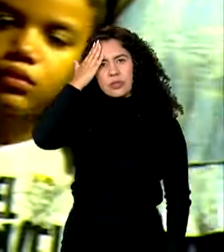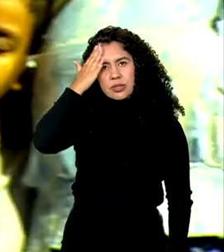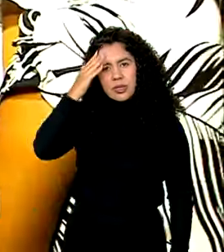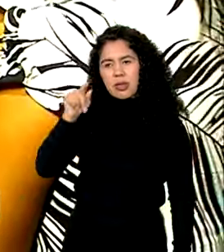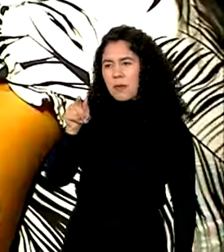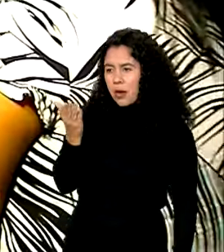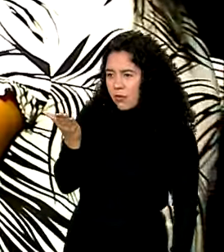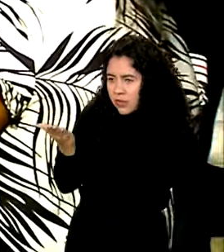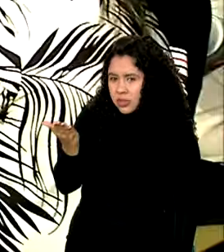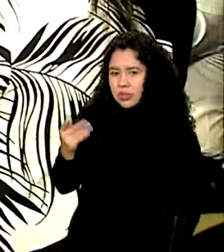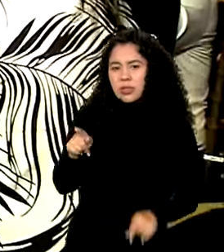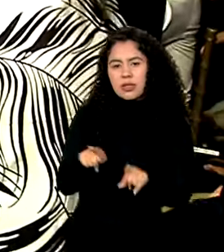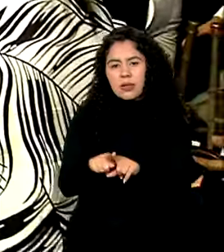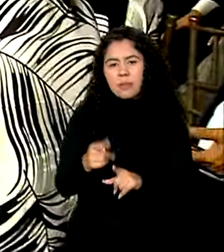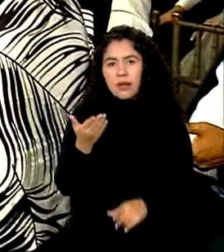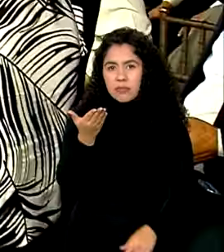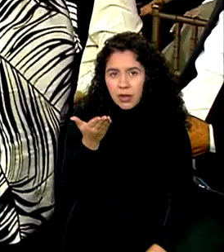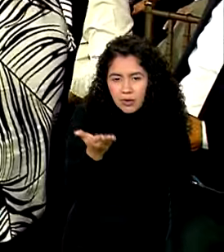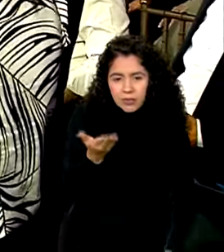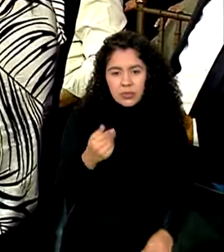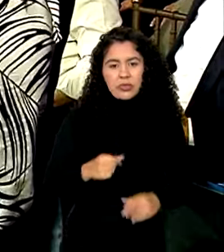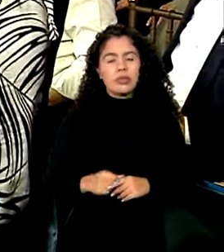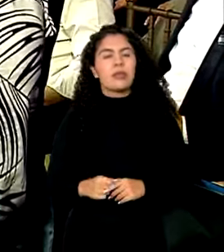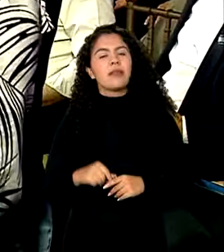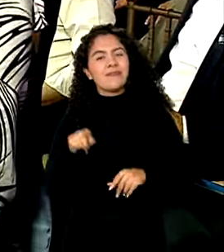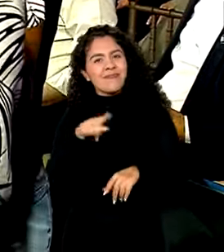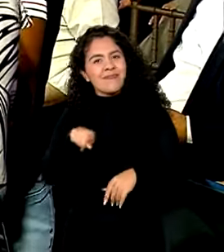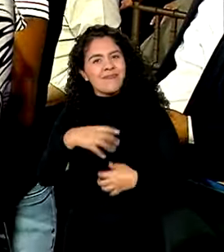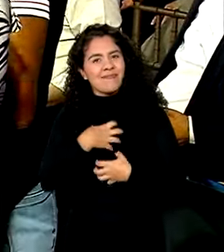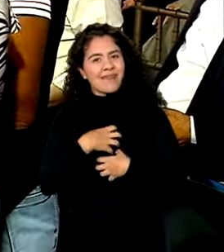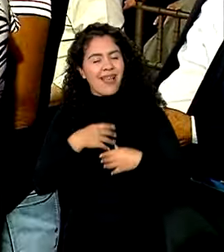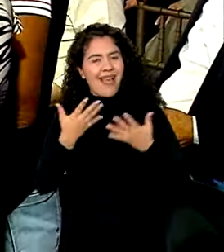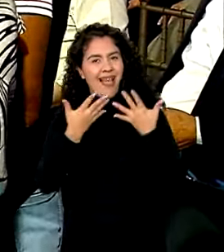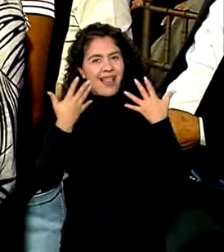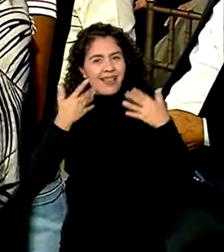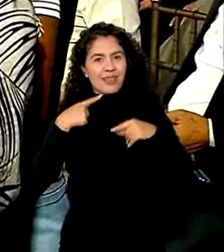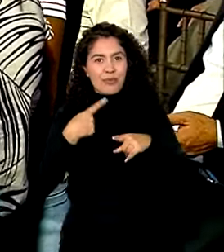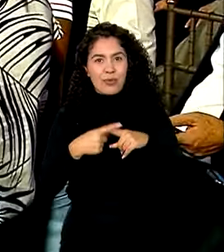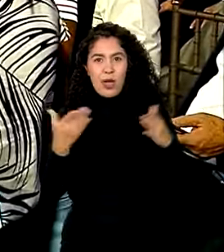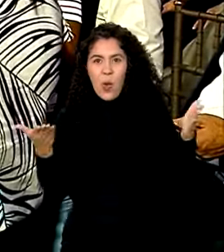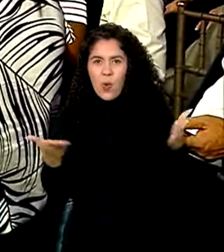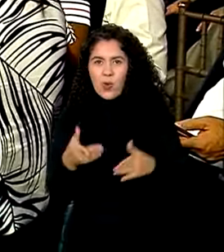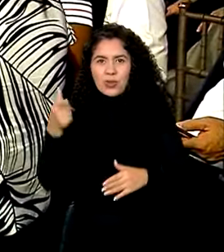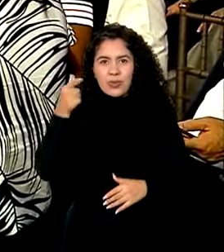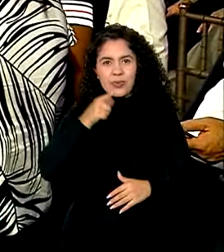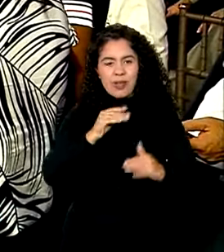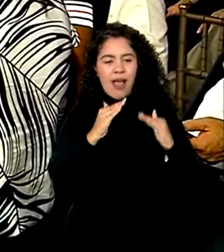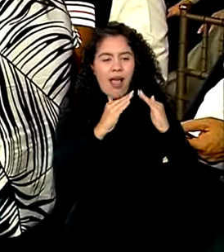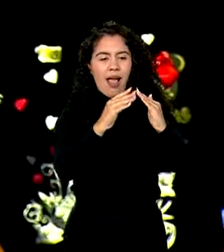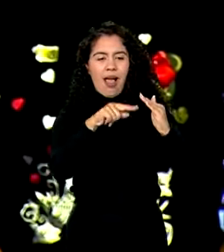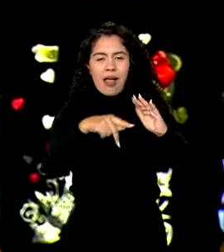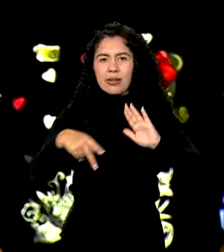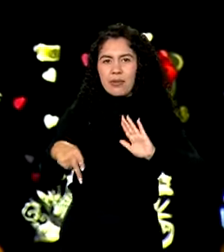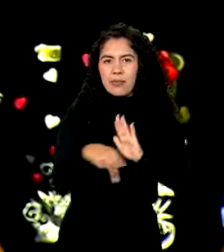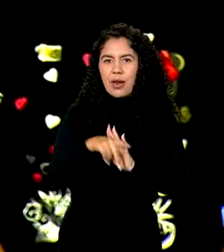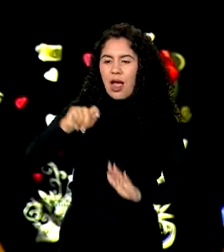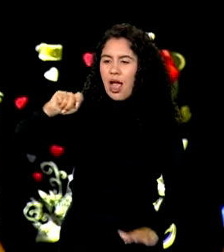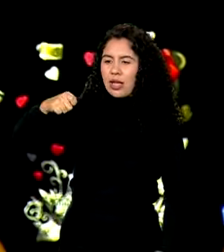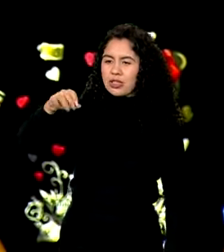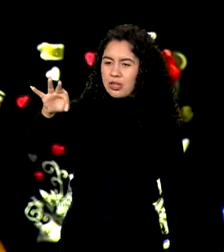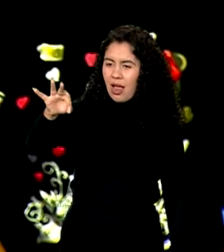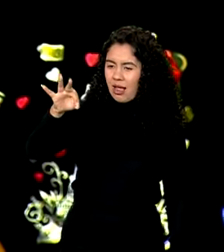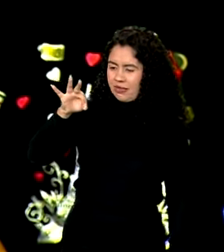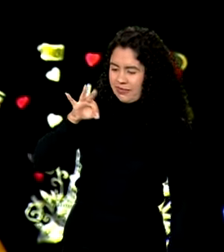para você, Simone, eu sei para você, a alegria de receber uma casa. A chave da casa é uma